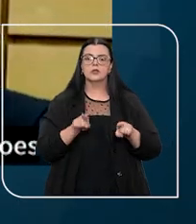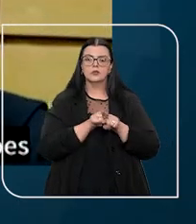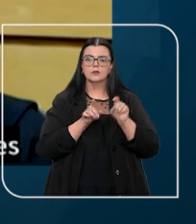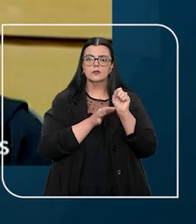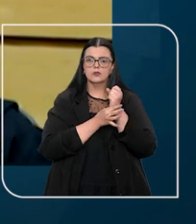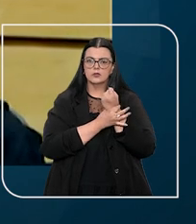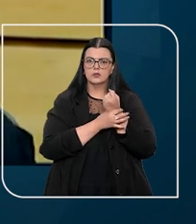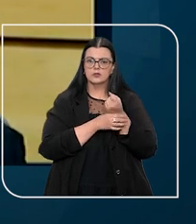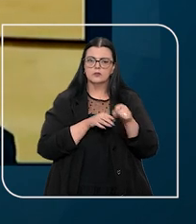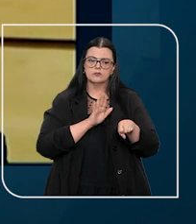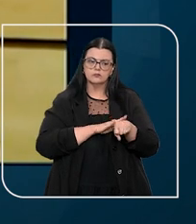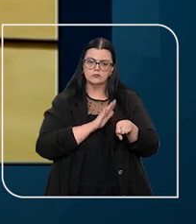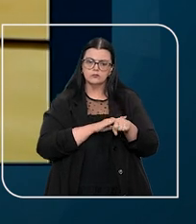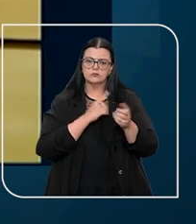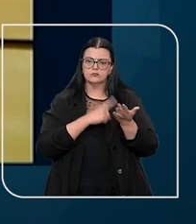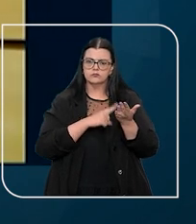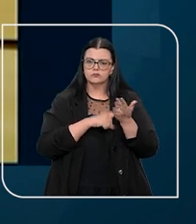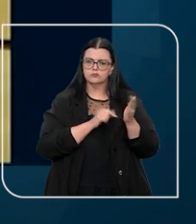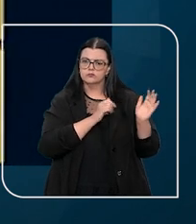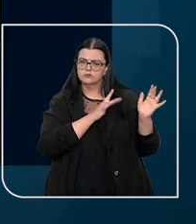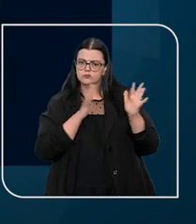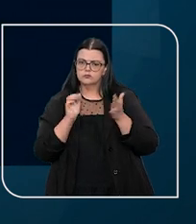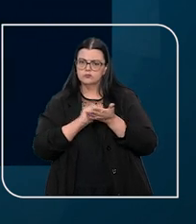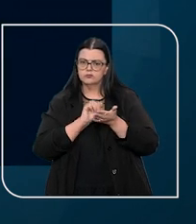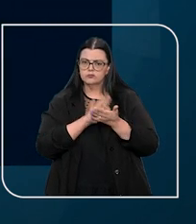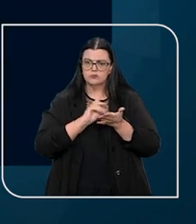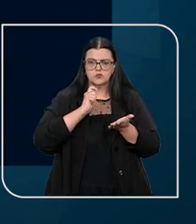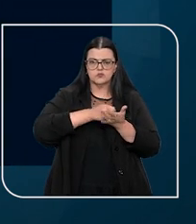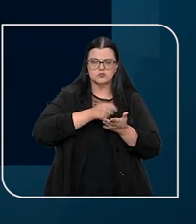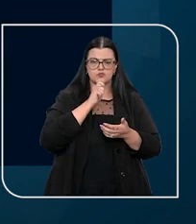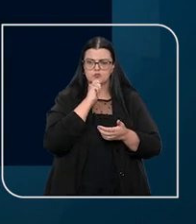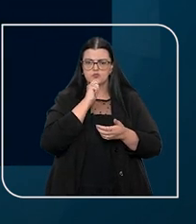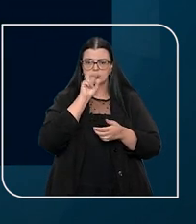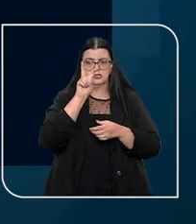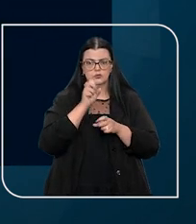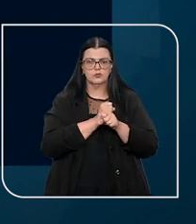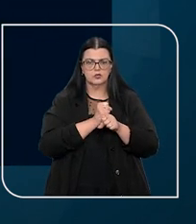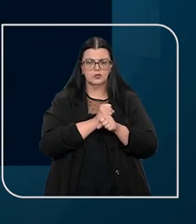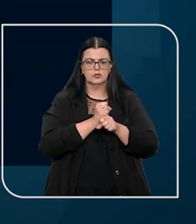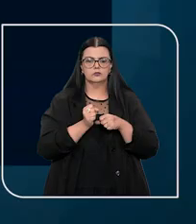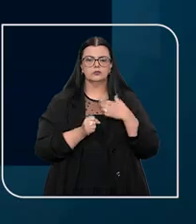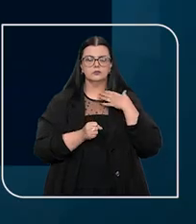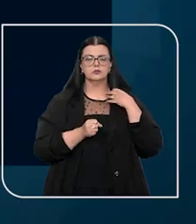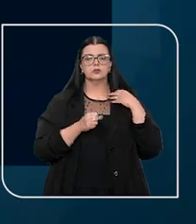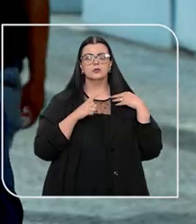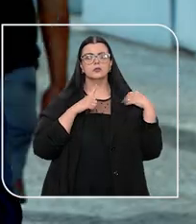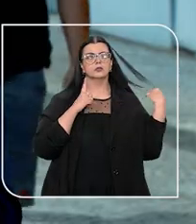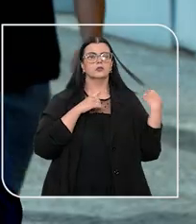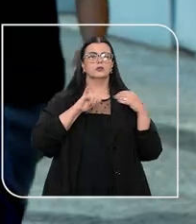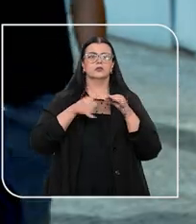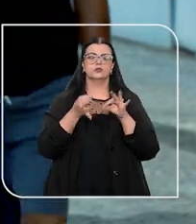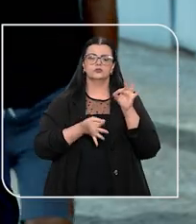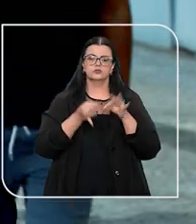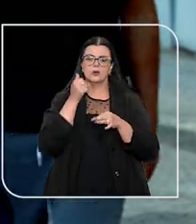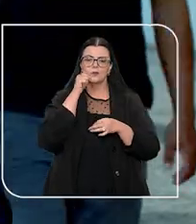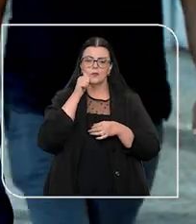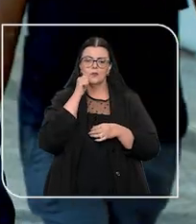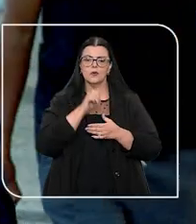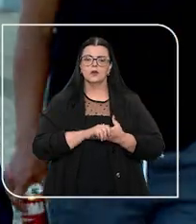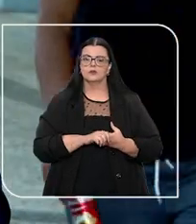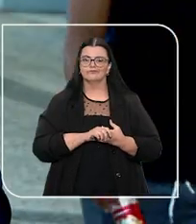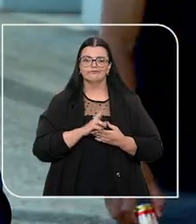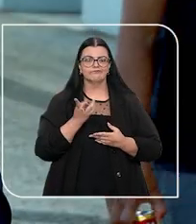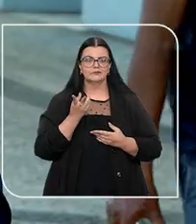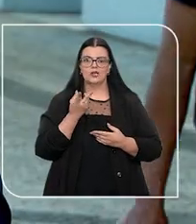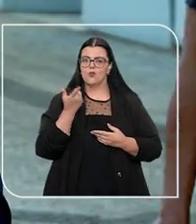e garante o controle do prazo de manutenção dos registros negativos, que é de cinco anos. O caso julgado foi de uma